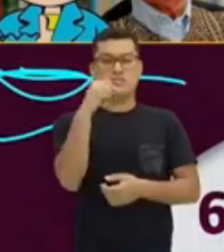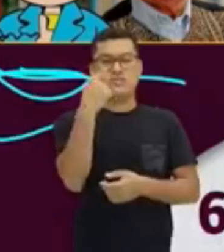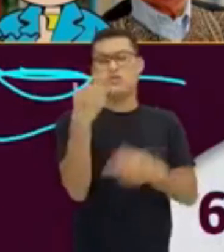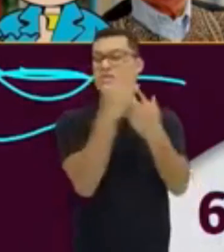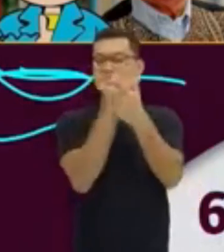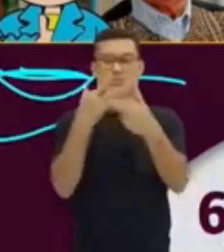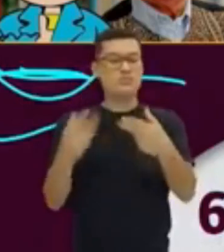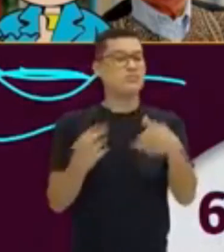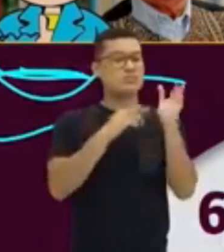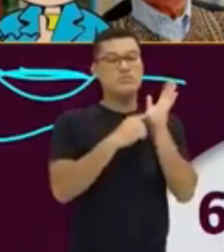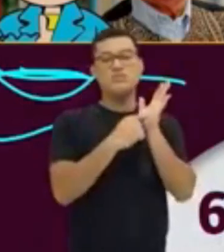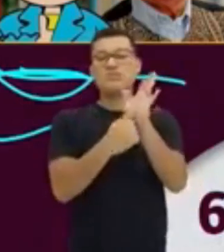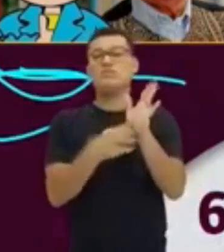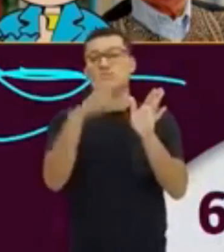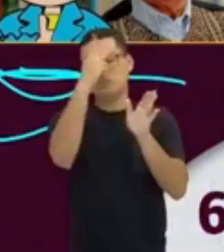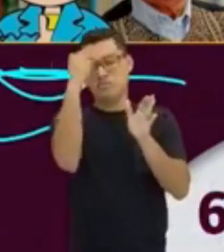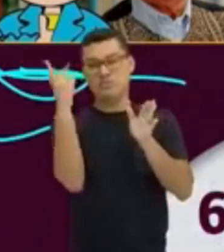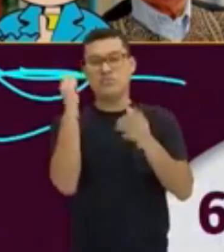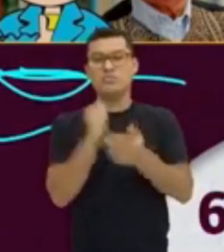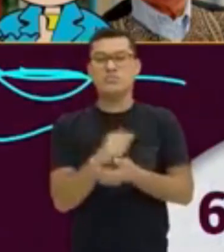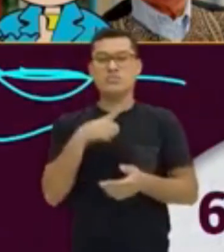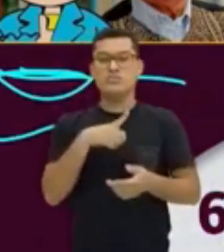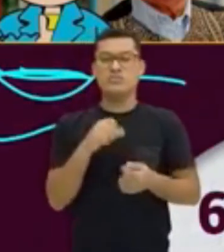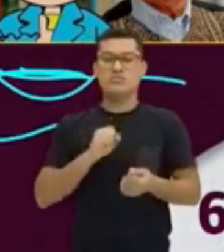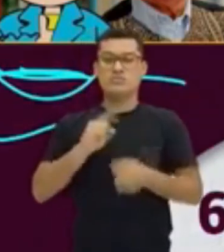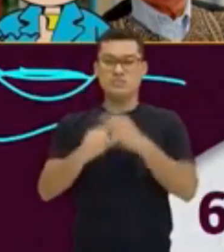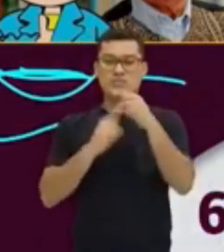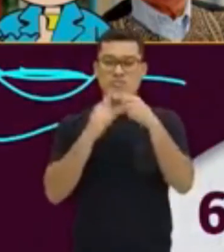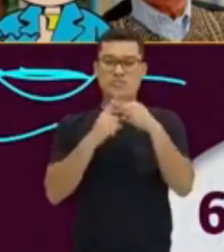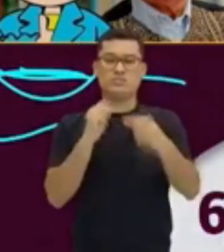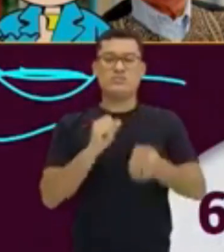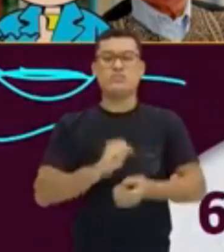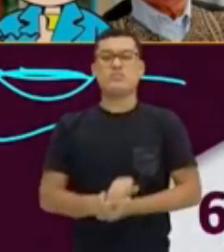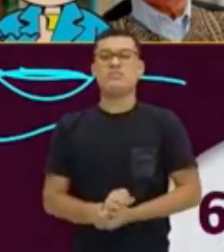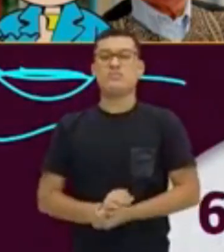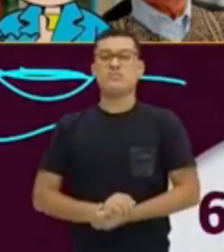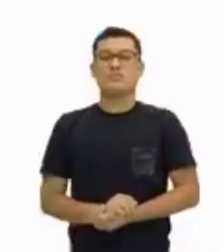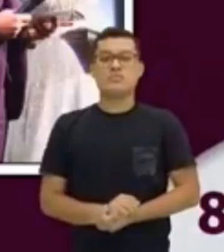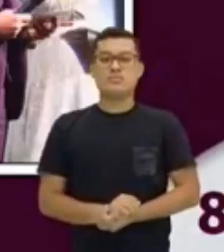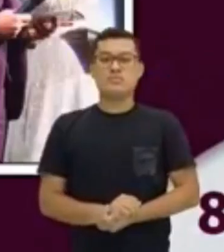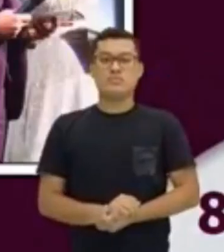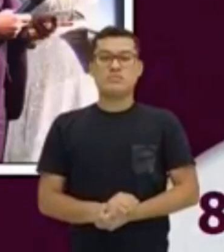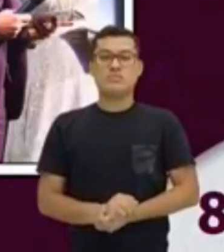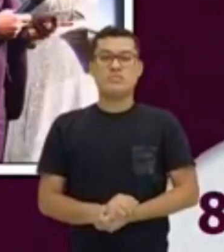apresentar alguém. Temos mais exemplos.